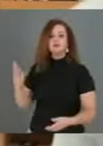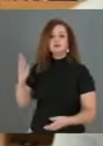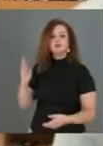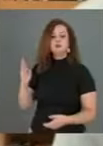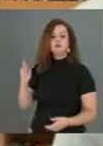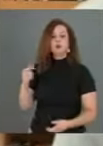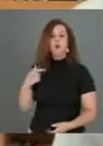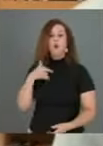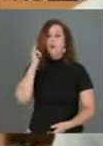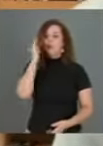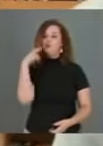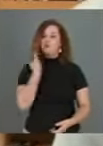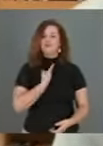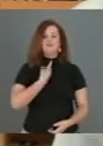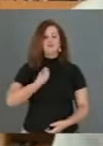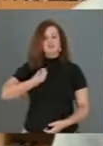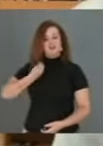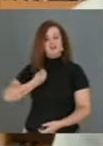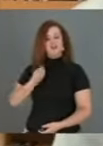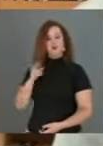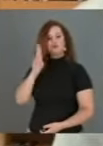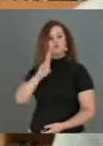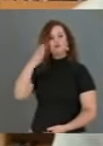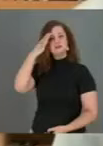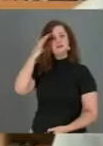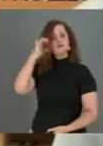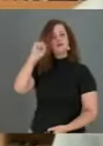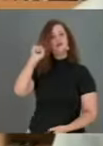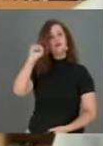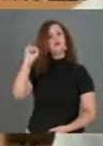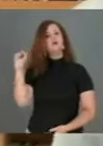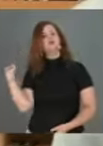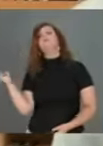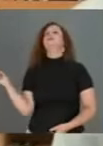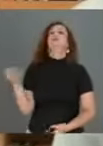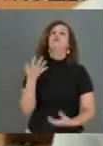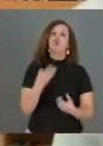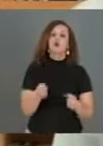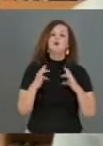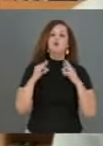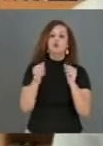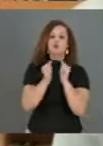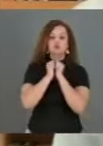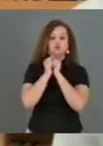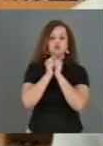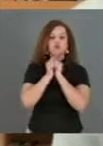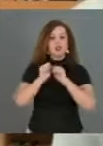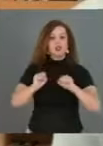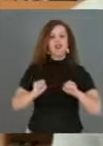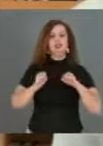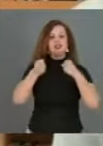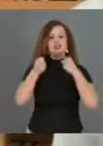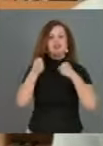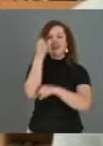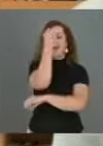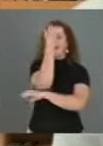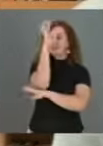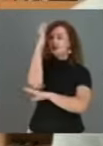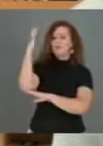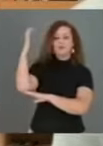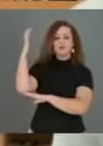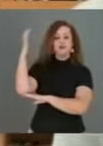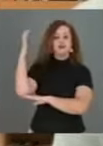nossas vidas, nos dando sabedoria. Vamos todos juntos defender a natureza,